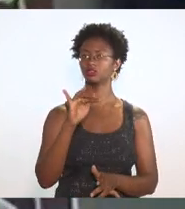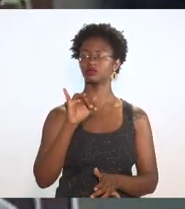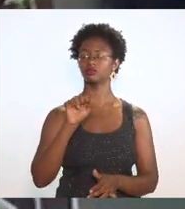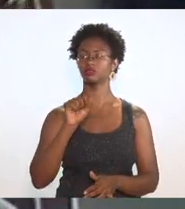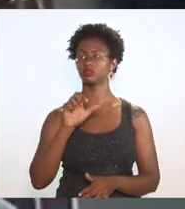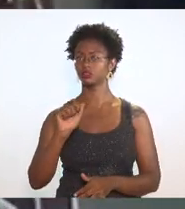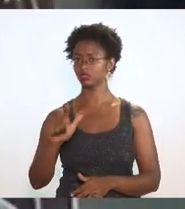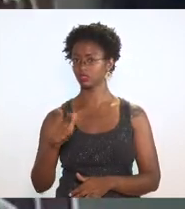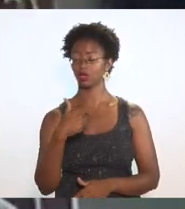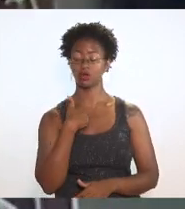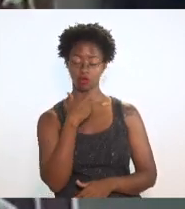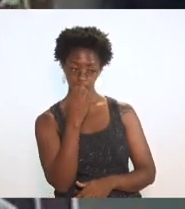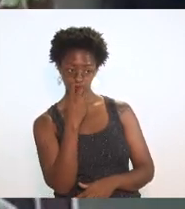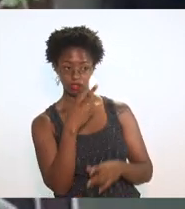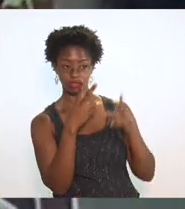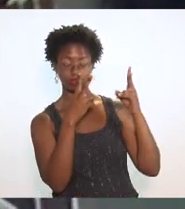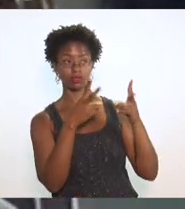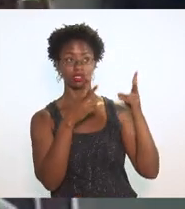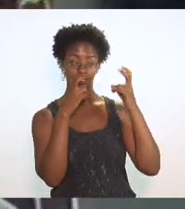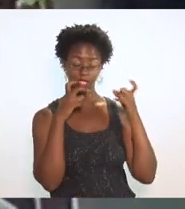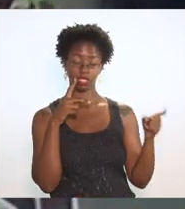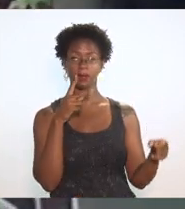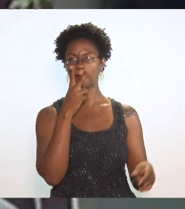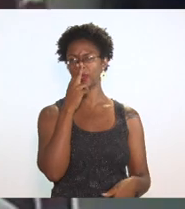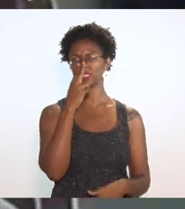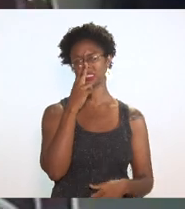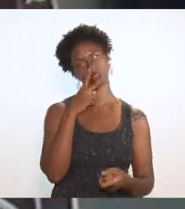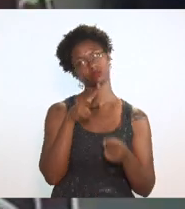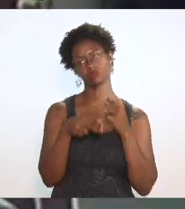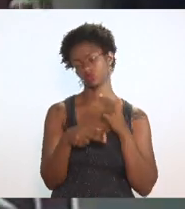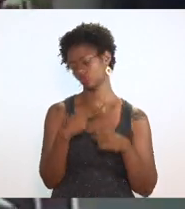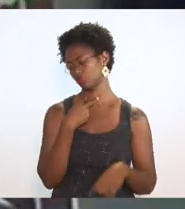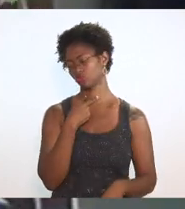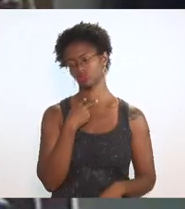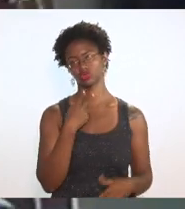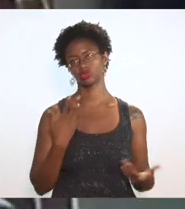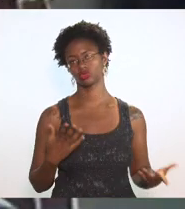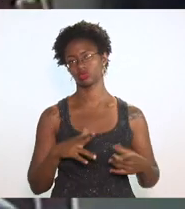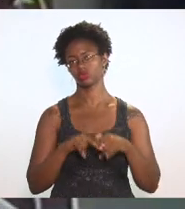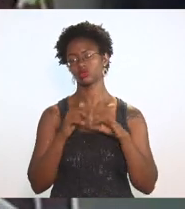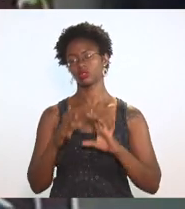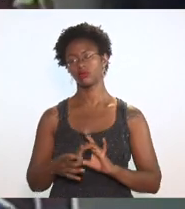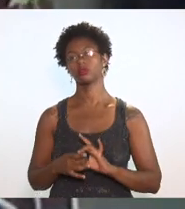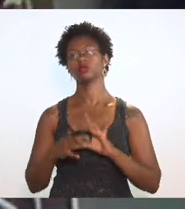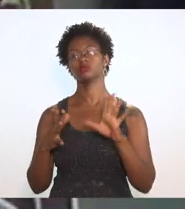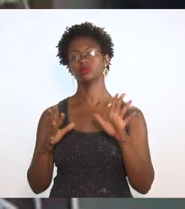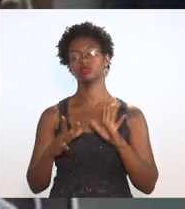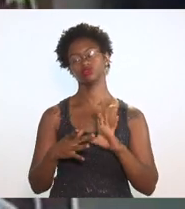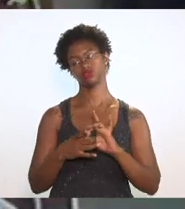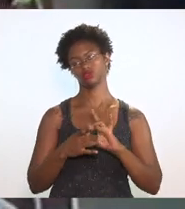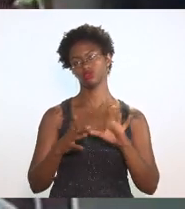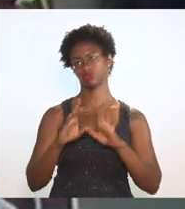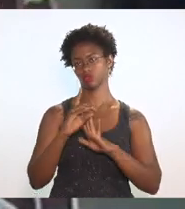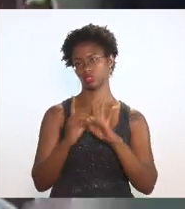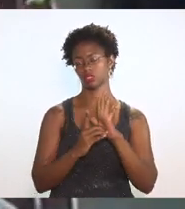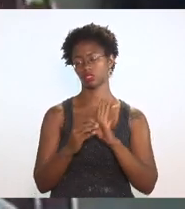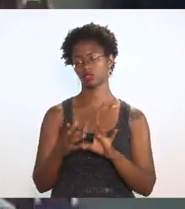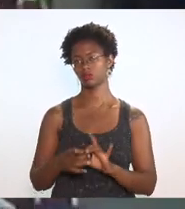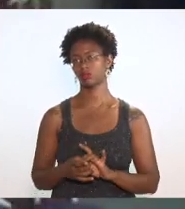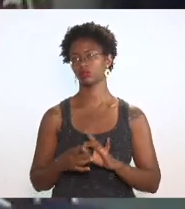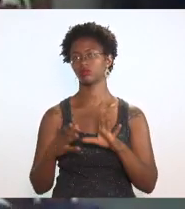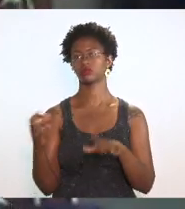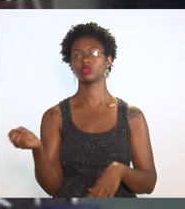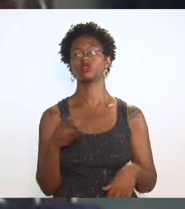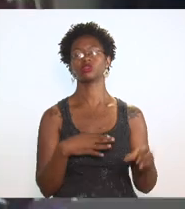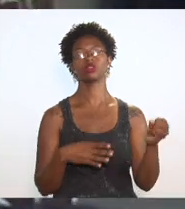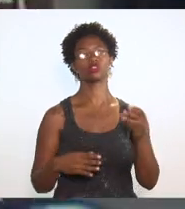clara violação ao convênio 190 que é o que permite essas essas novas